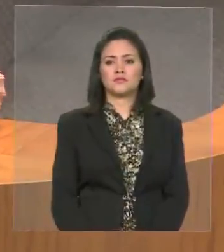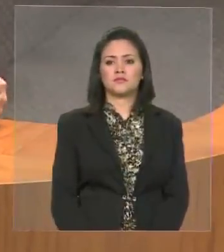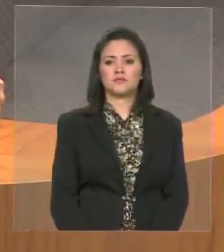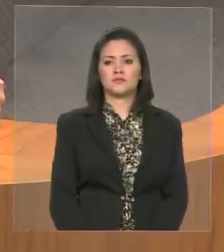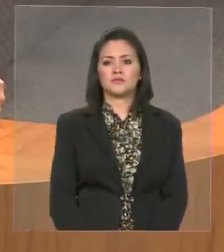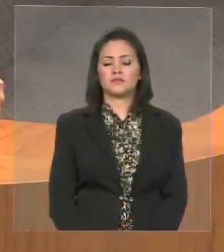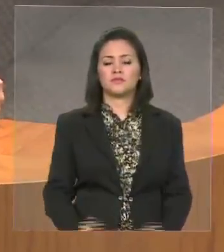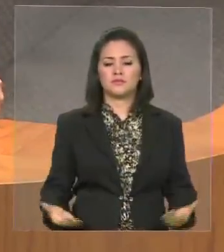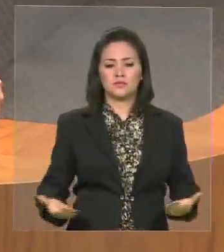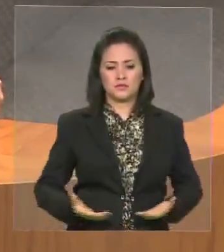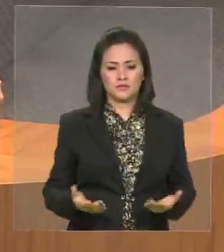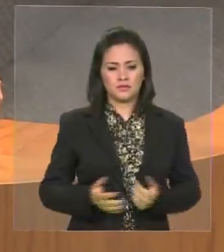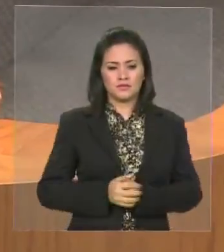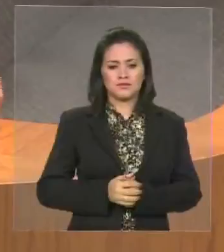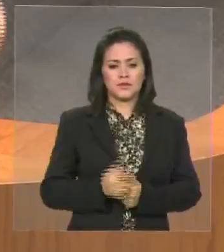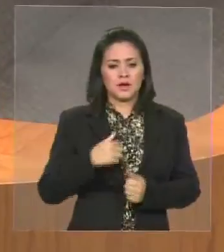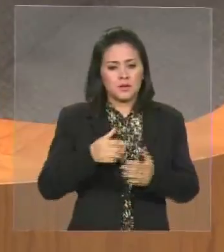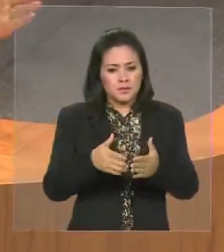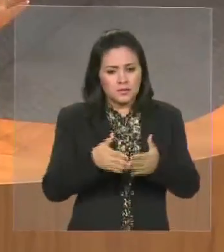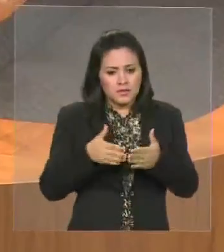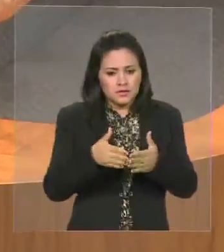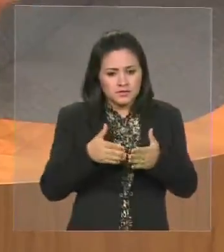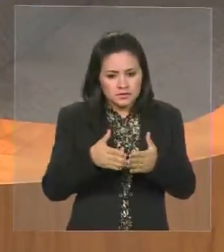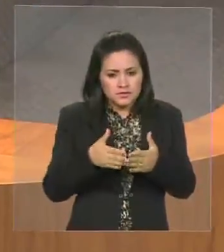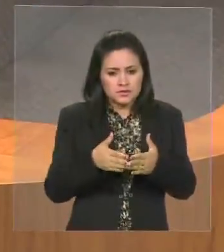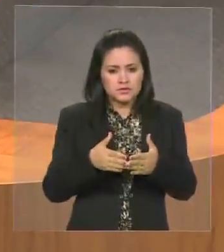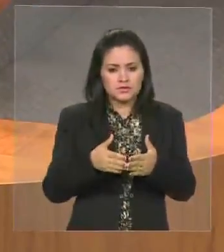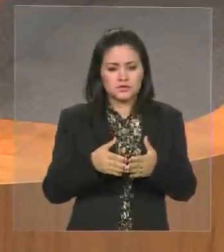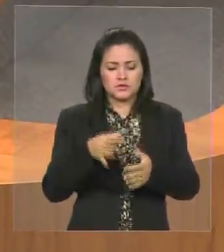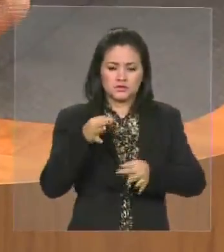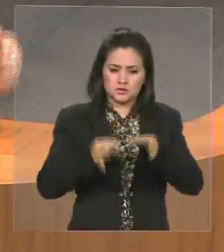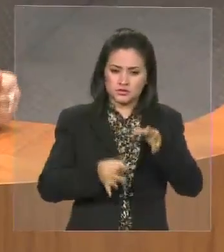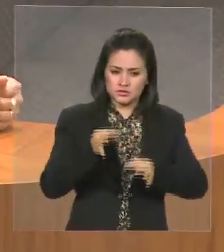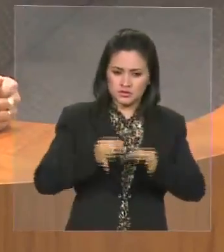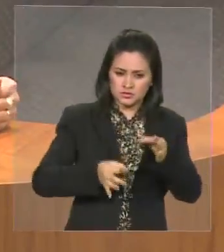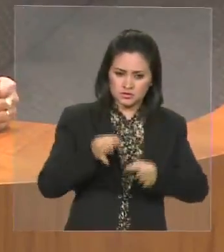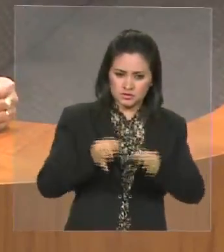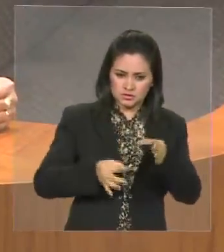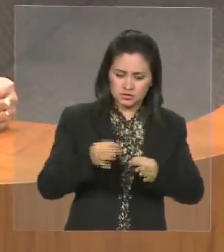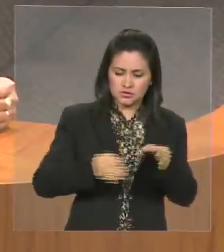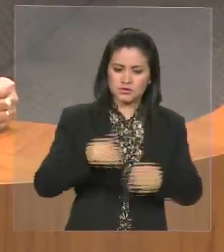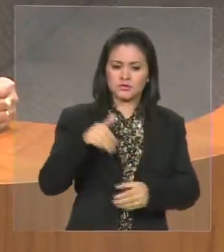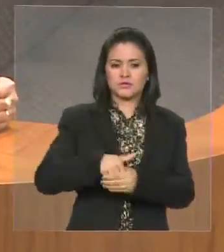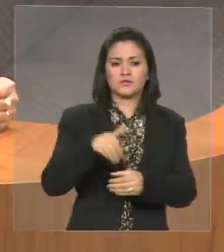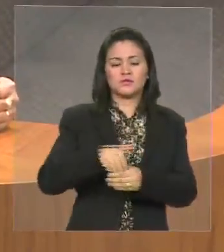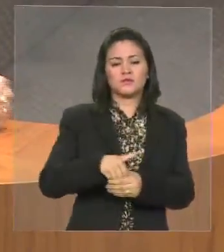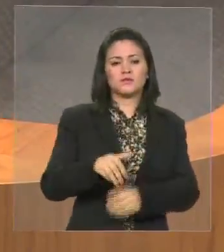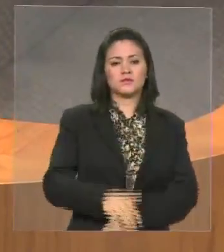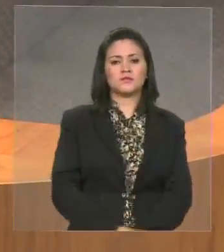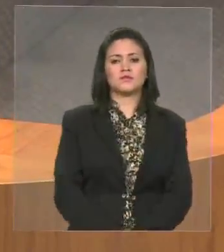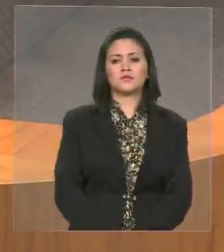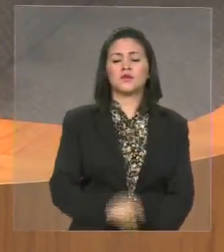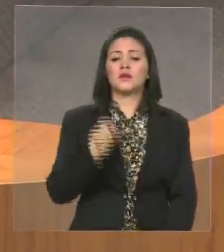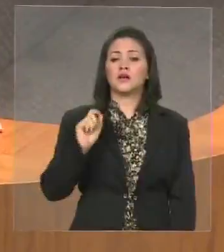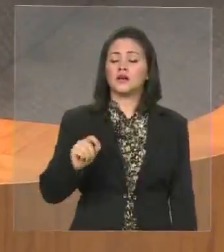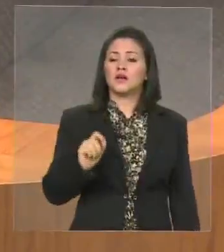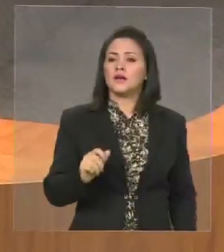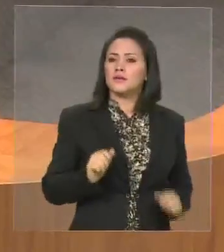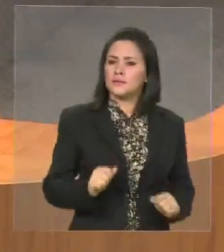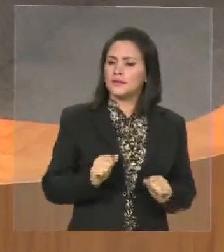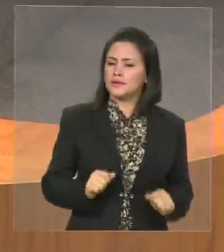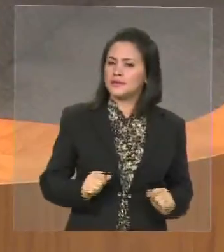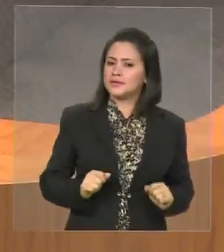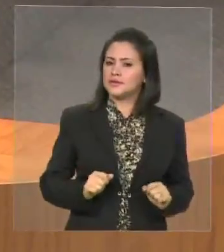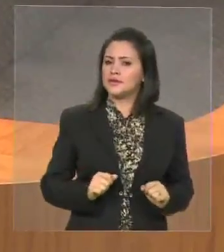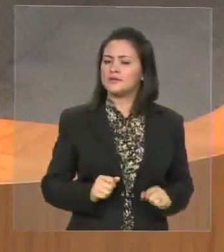apelo à justiça eleitoral que possa reconhecer